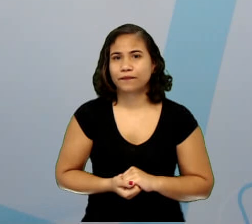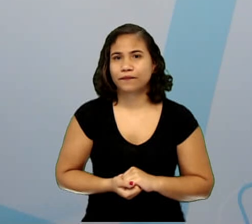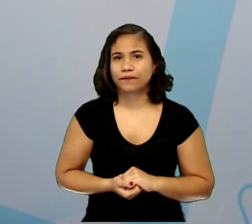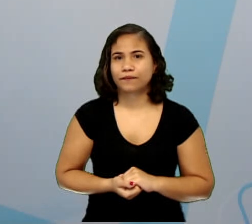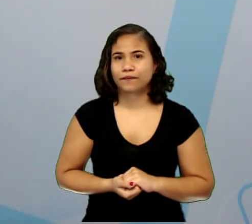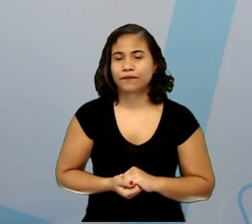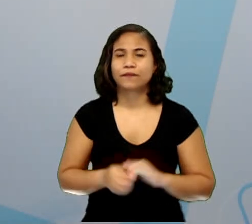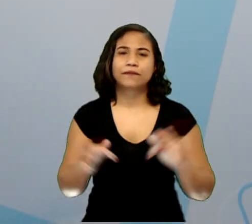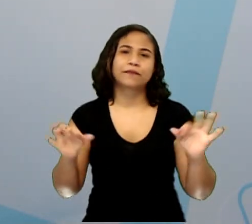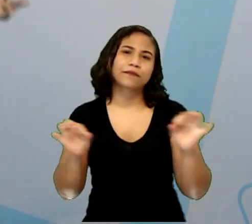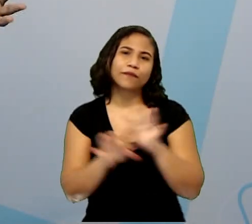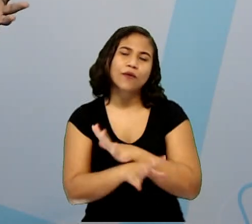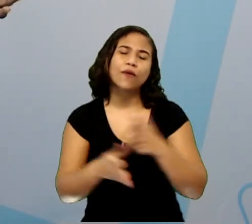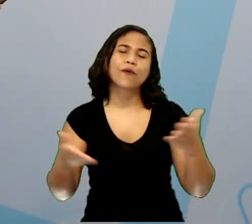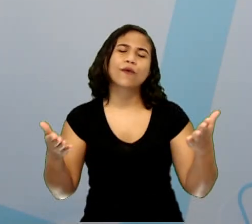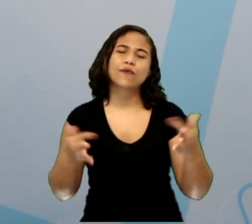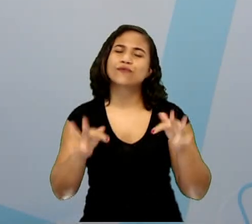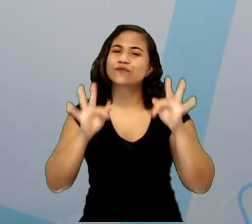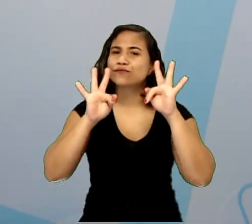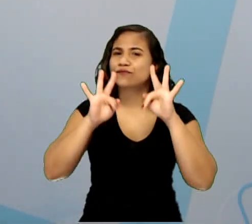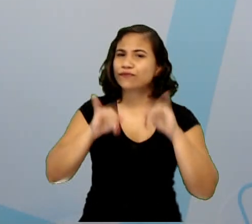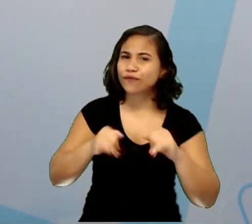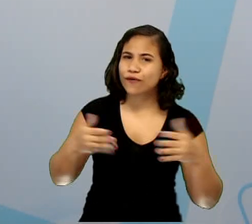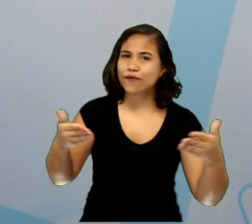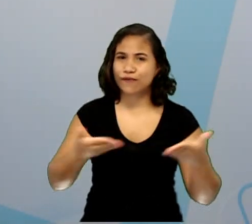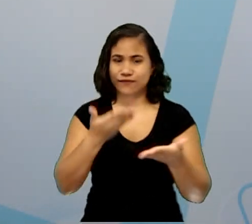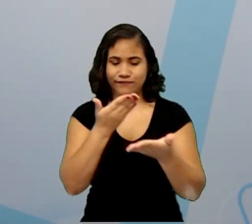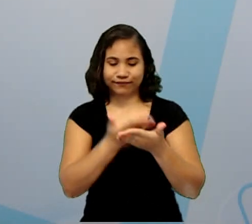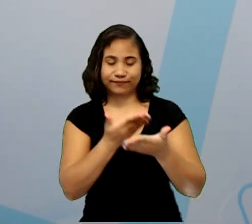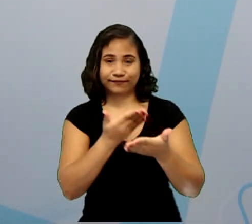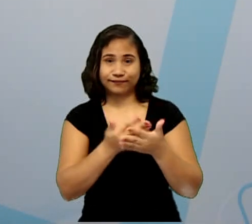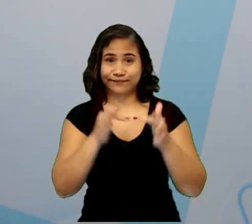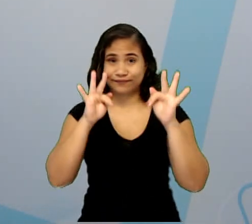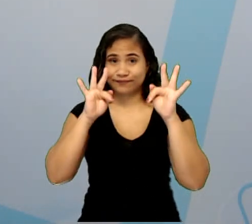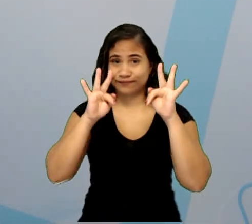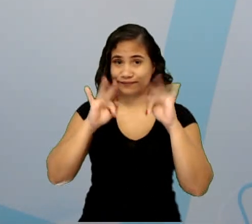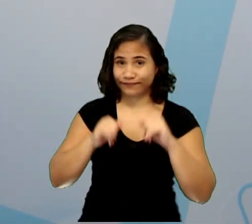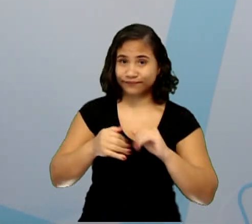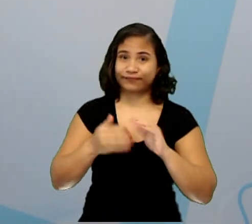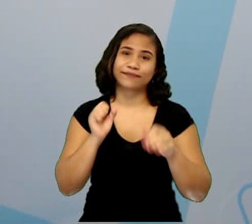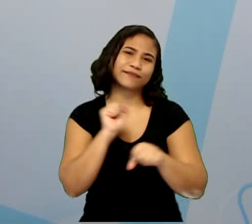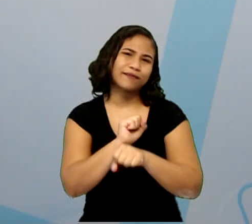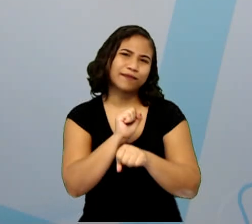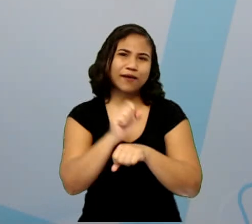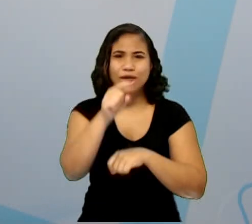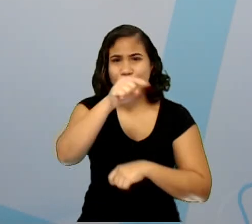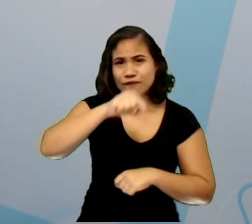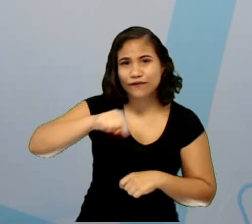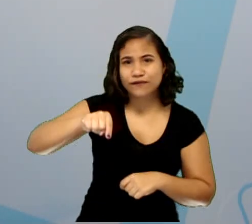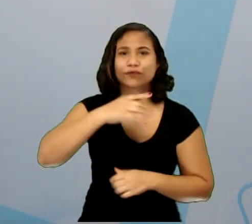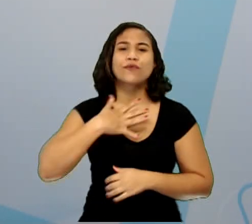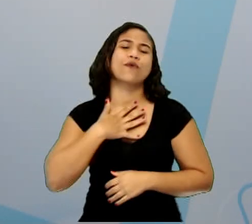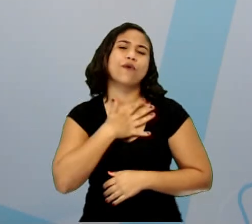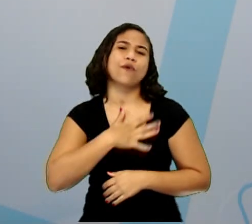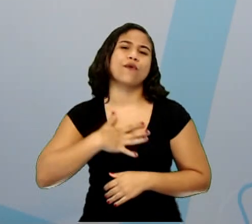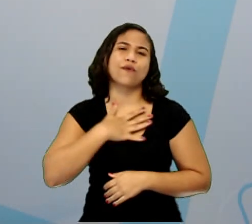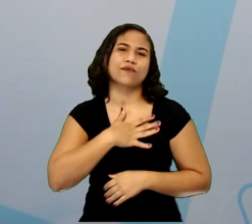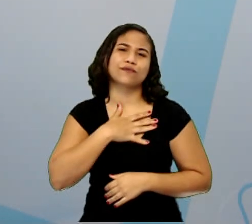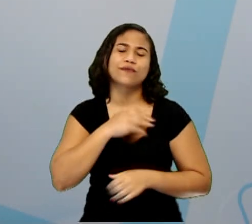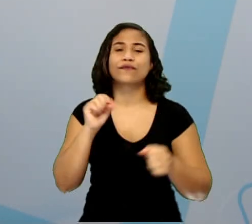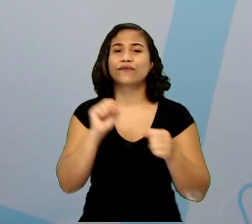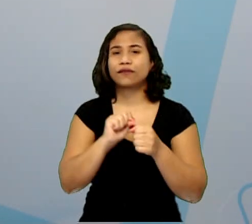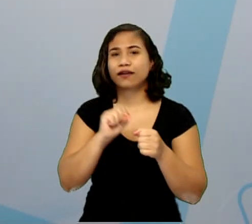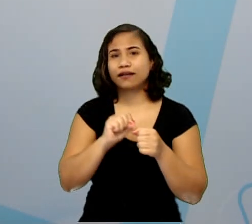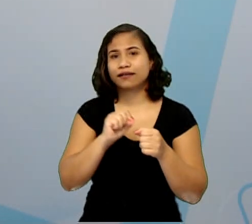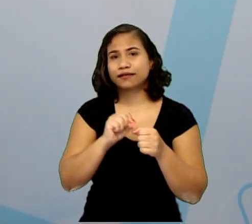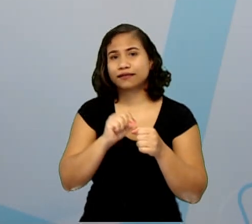Pronto. Por hoje é só, pessoal. A nossa aula terminou. Espero que vocês tenham gostado. Façam